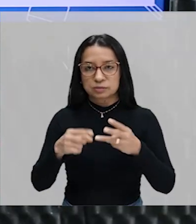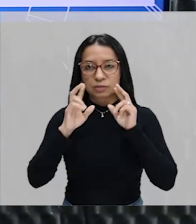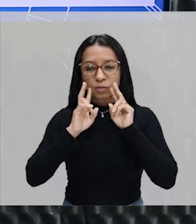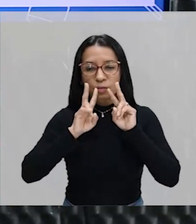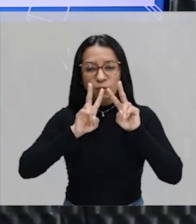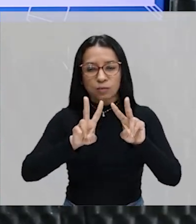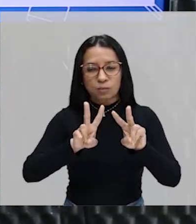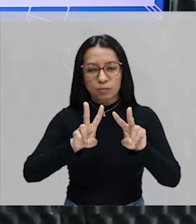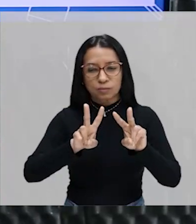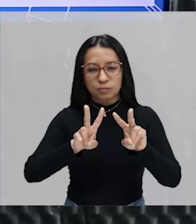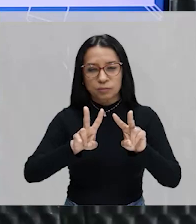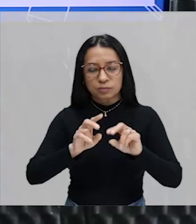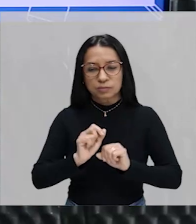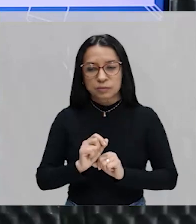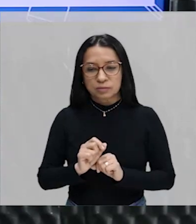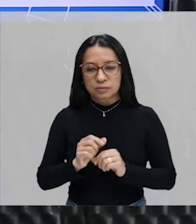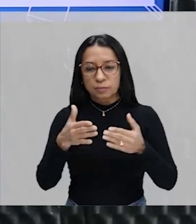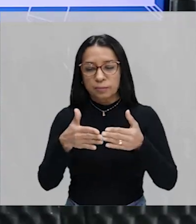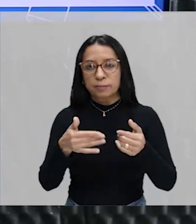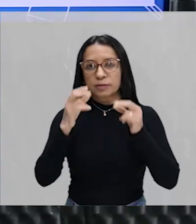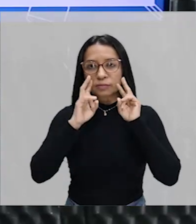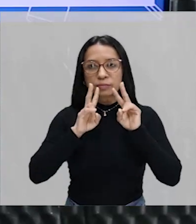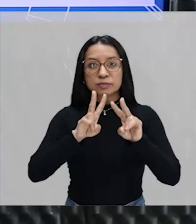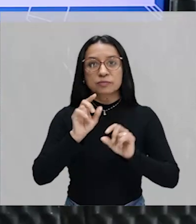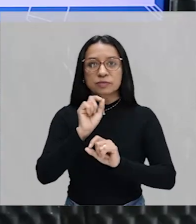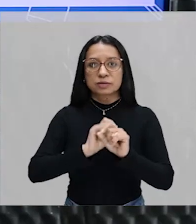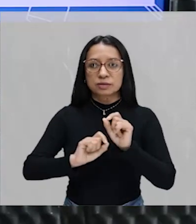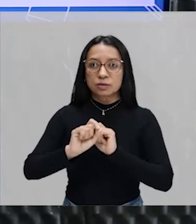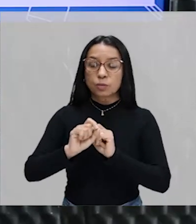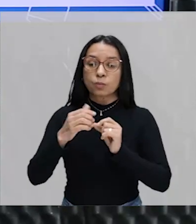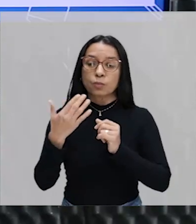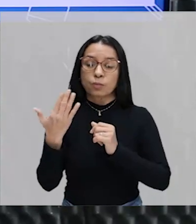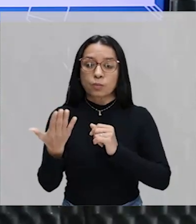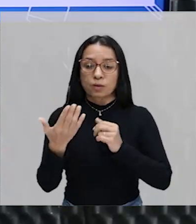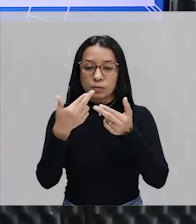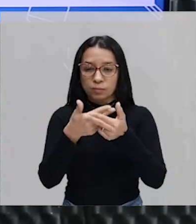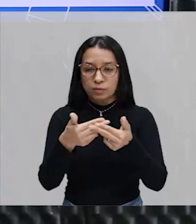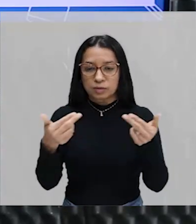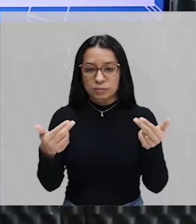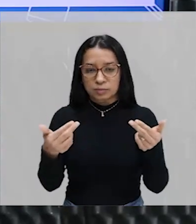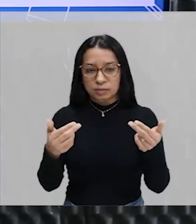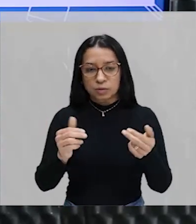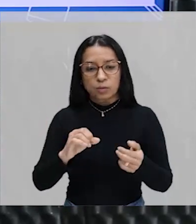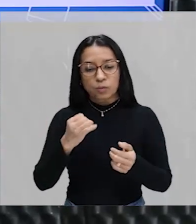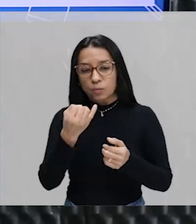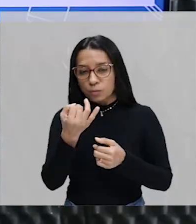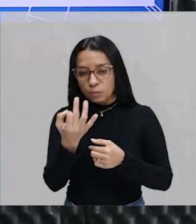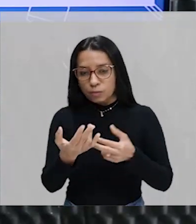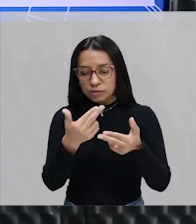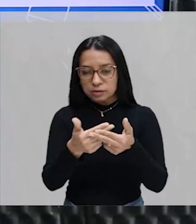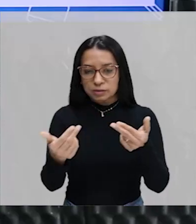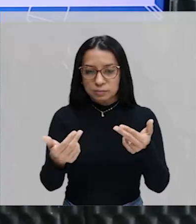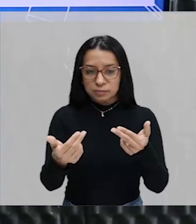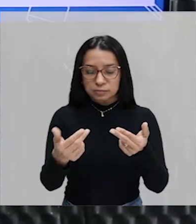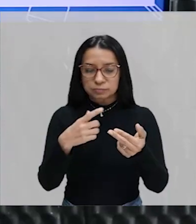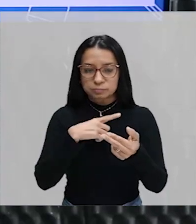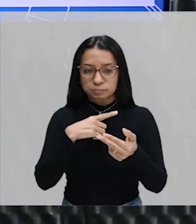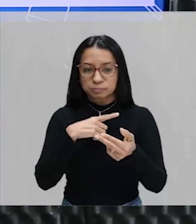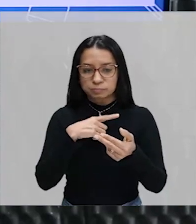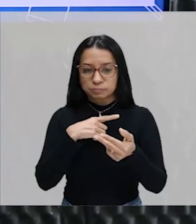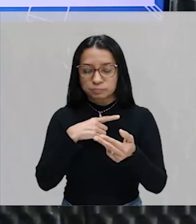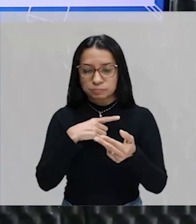peço para você olhar para esses conjuntos, ó, e me dizer qual o elemento ou quais os elementos que estão